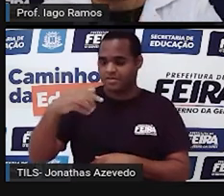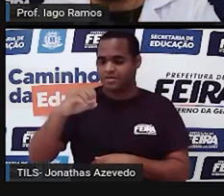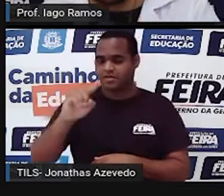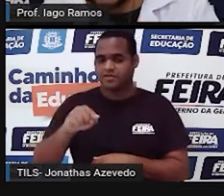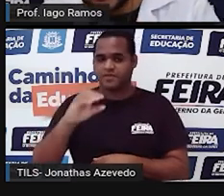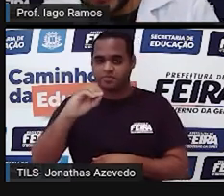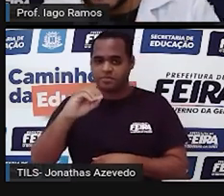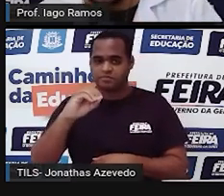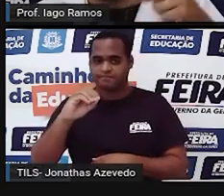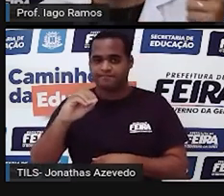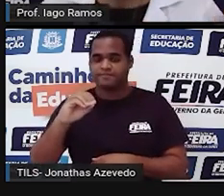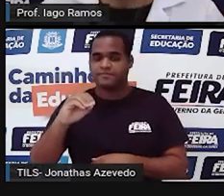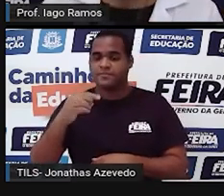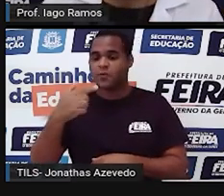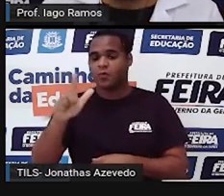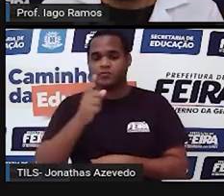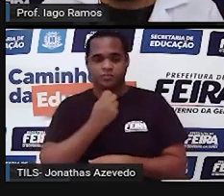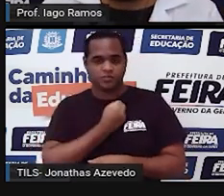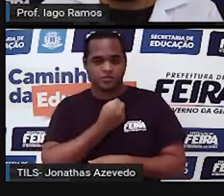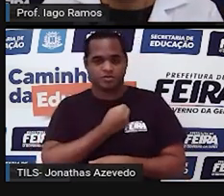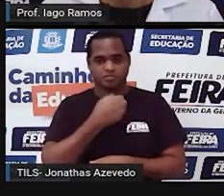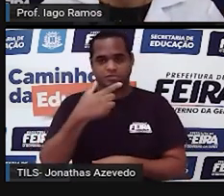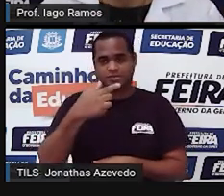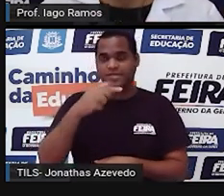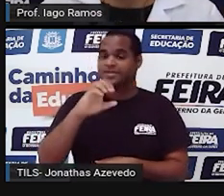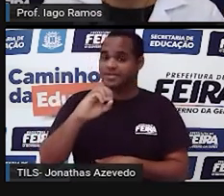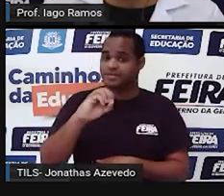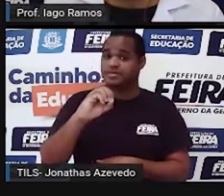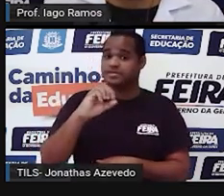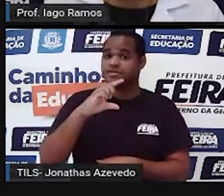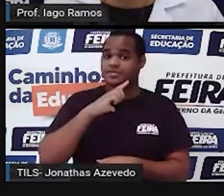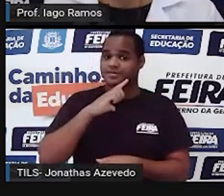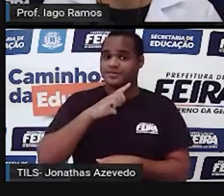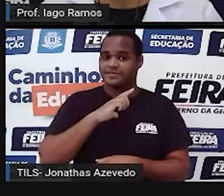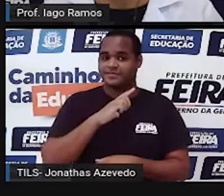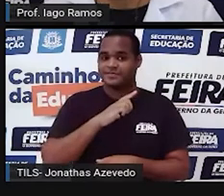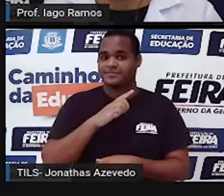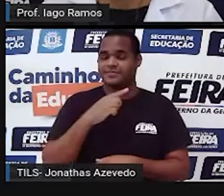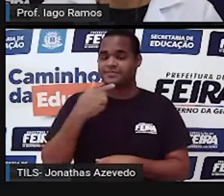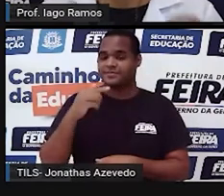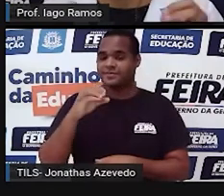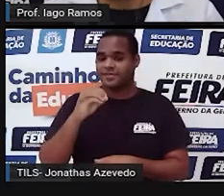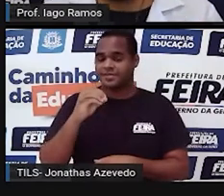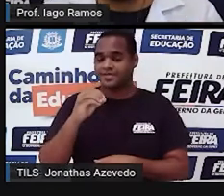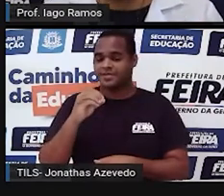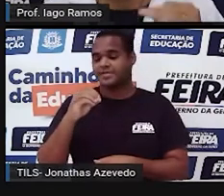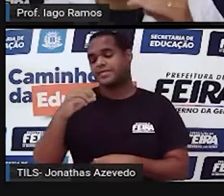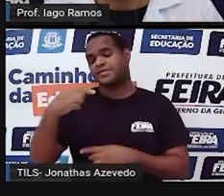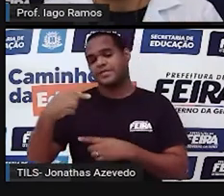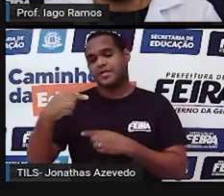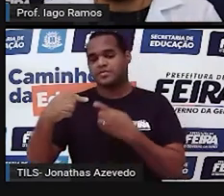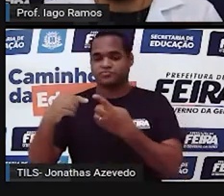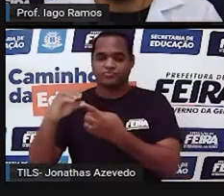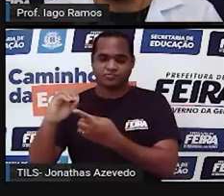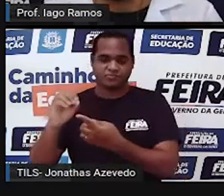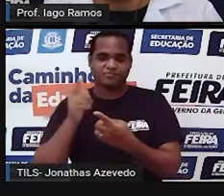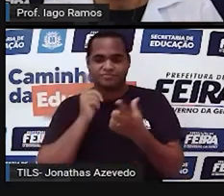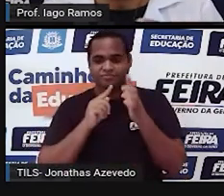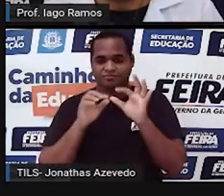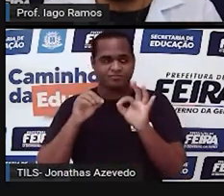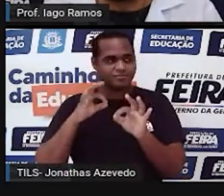,0 e o número 70, escrito apenas com os algarismos 7 e 0.